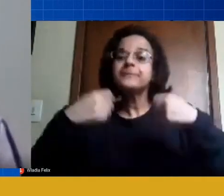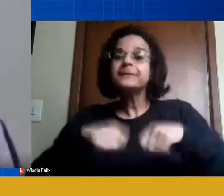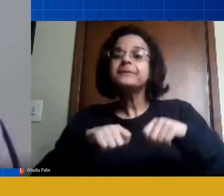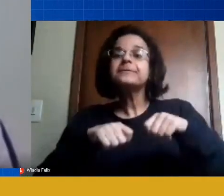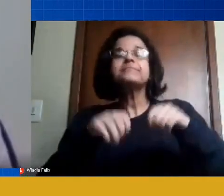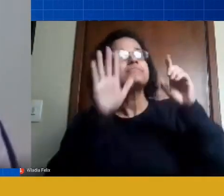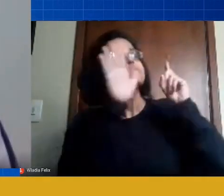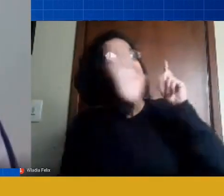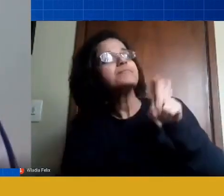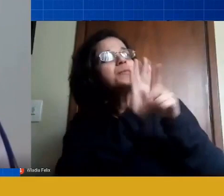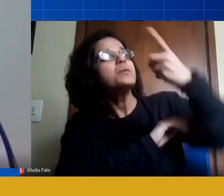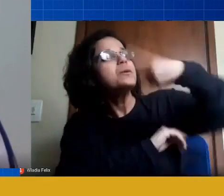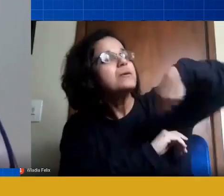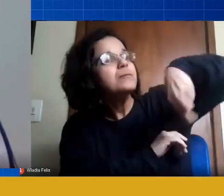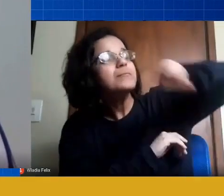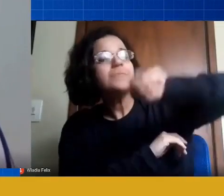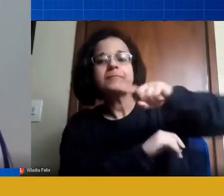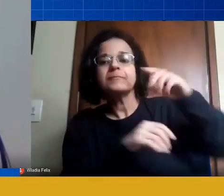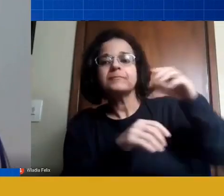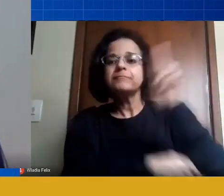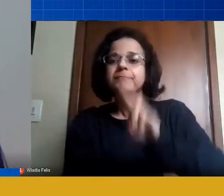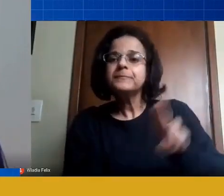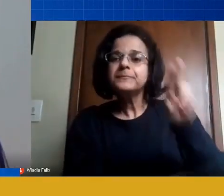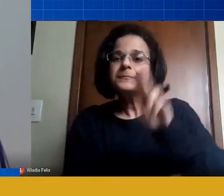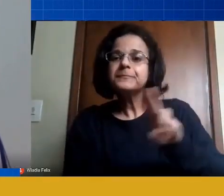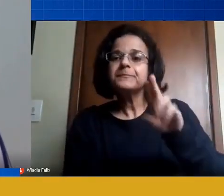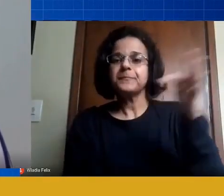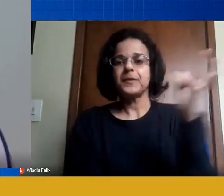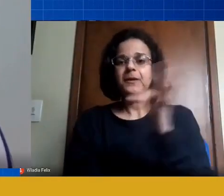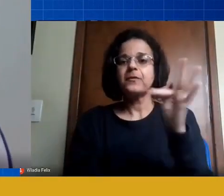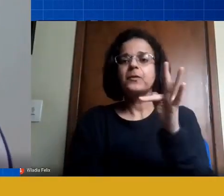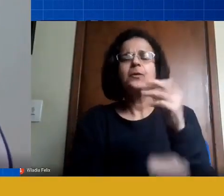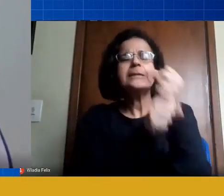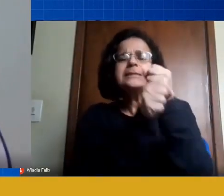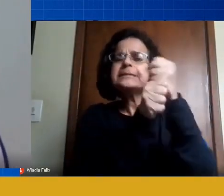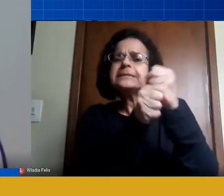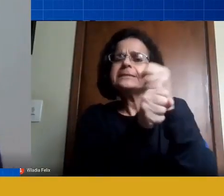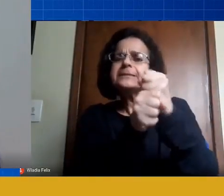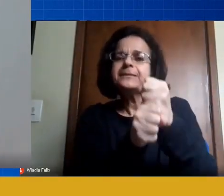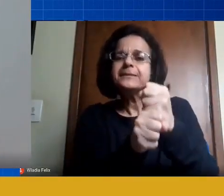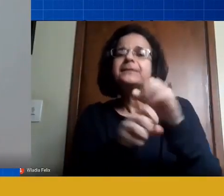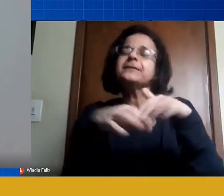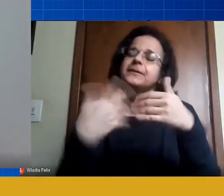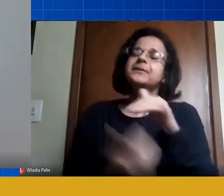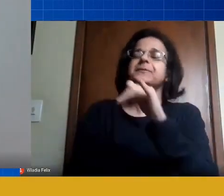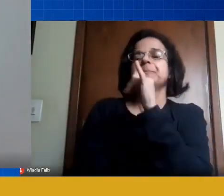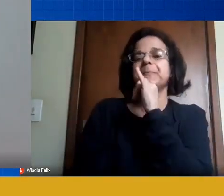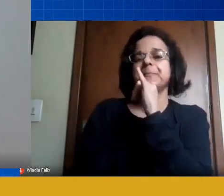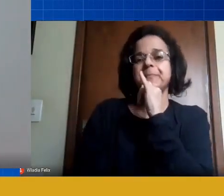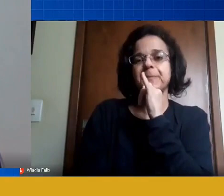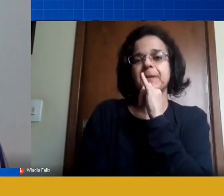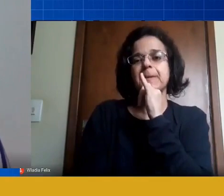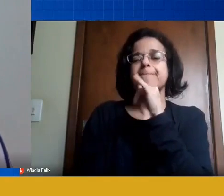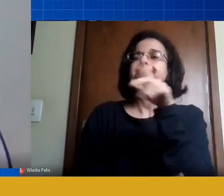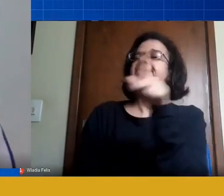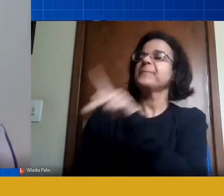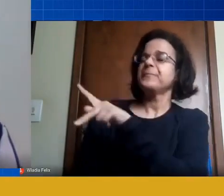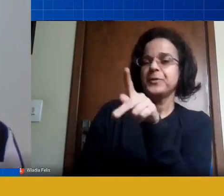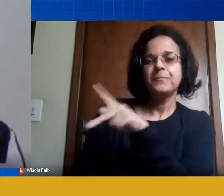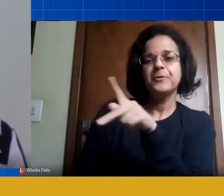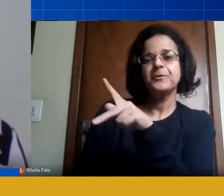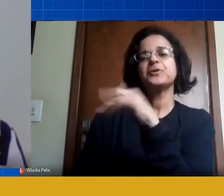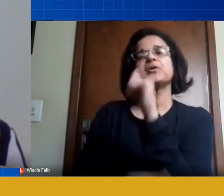vivemos em bancos escolares durante quanto tempo? Então, você tem ali o exemplo do bom professor, você tem o exemplo daquele professor